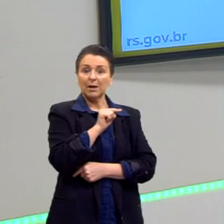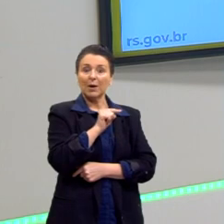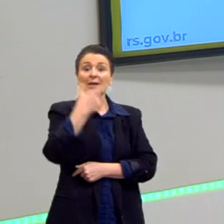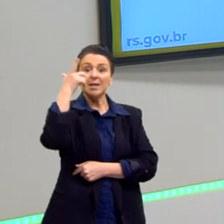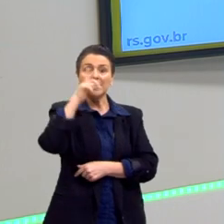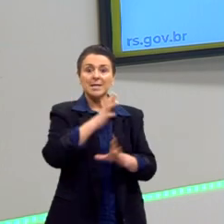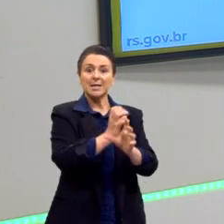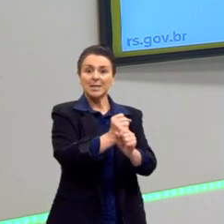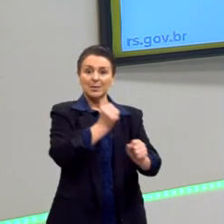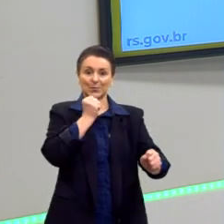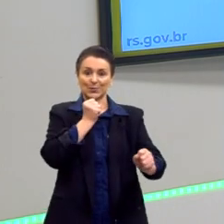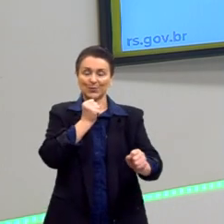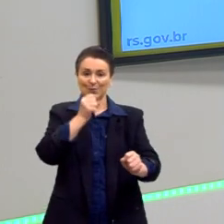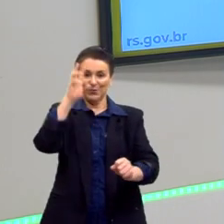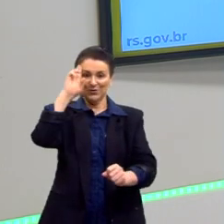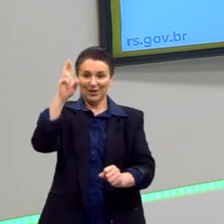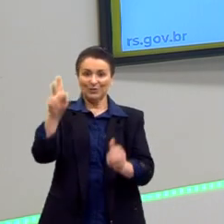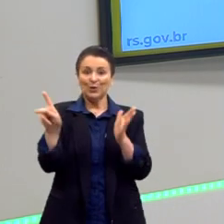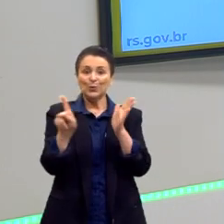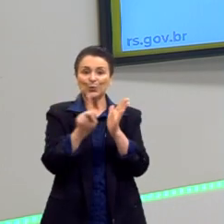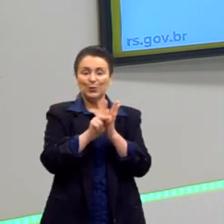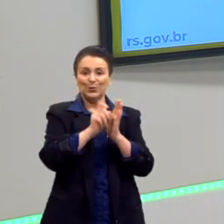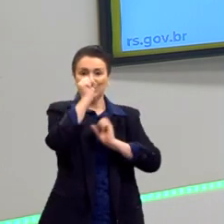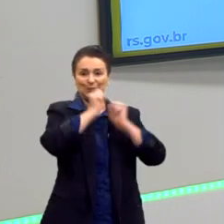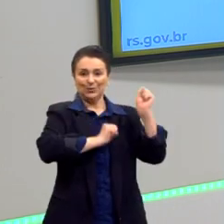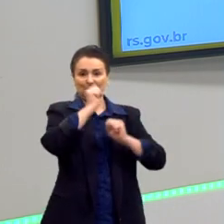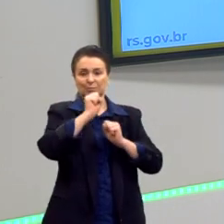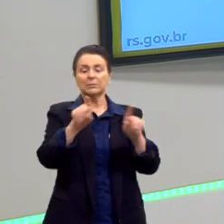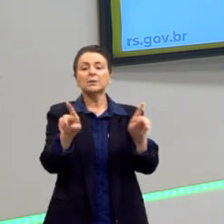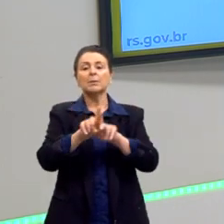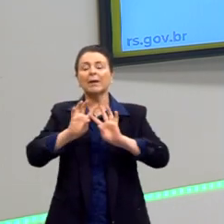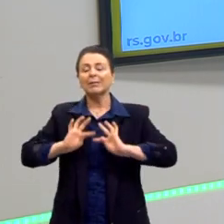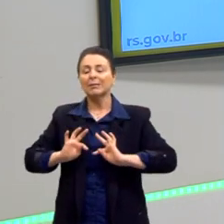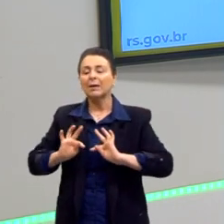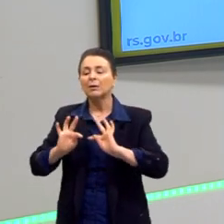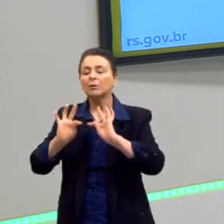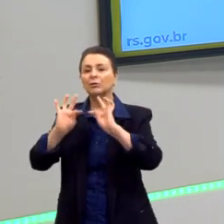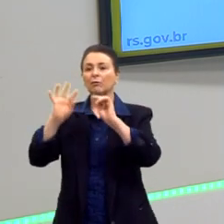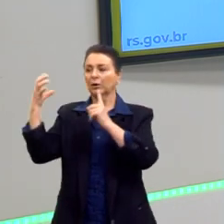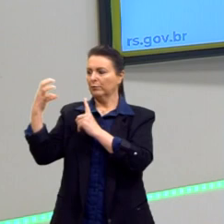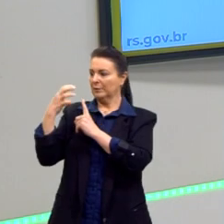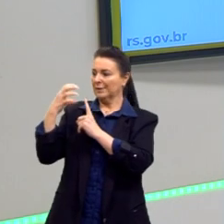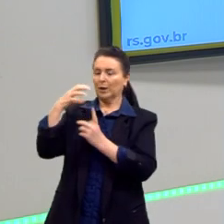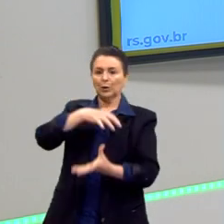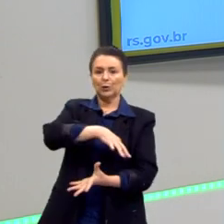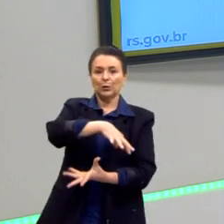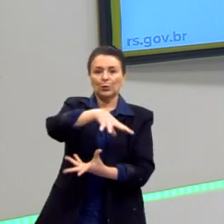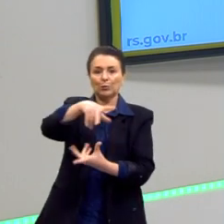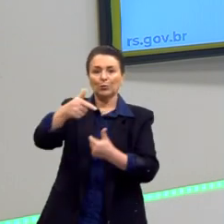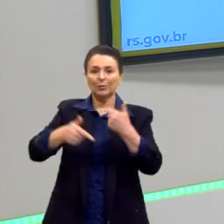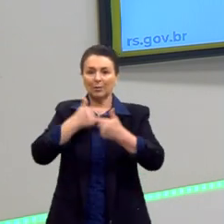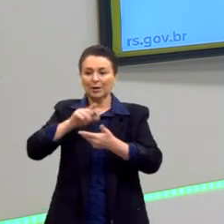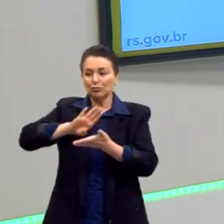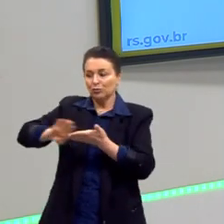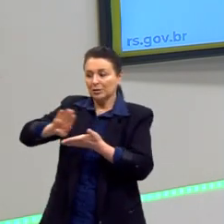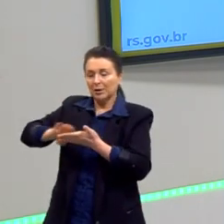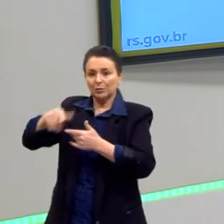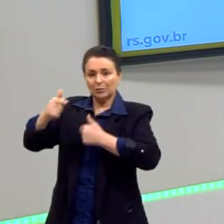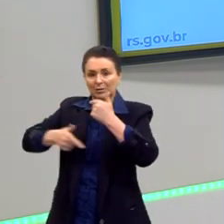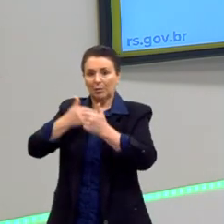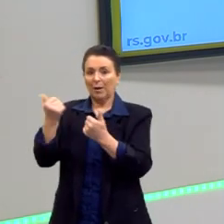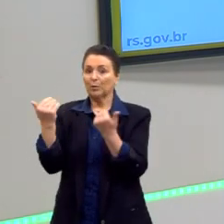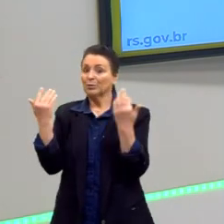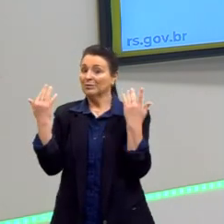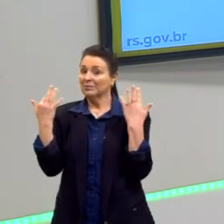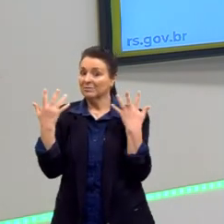patrão. Assim também, quanto mais a tecnologia for influenciando no mundo do trabalho e eliminando o trabalho manual, também